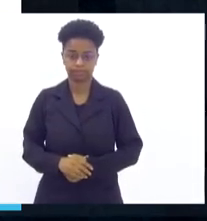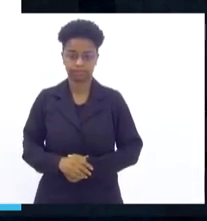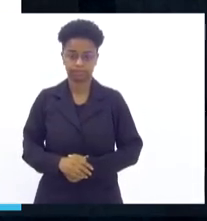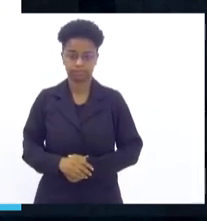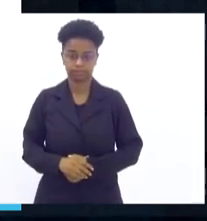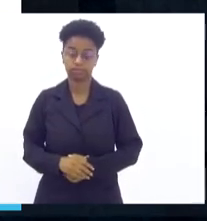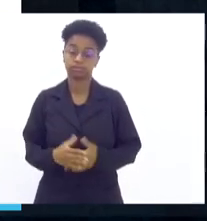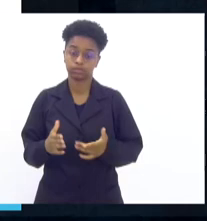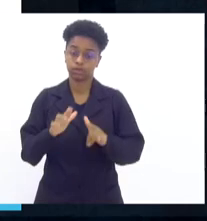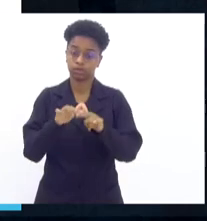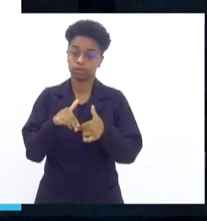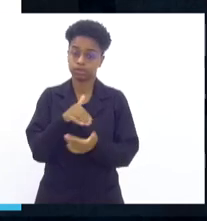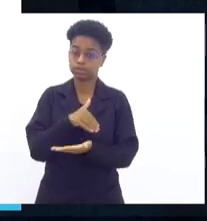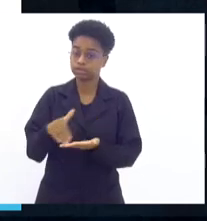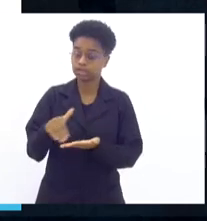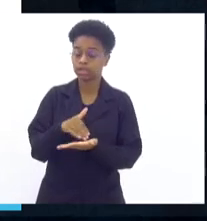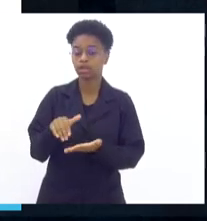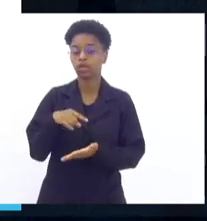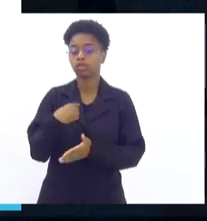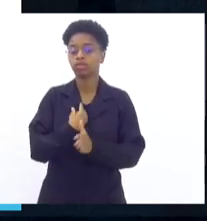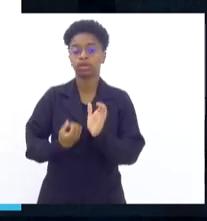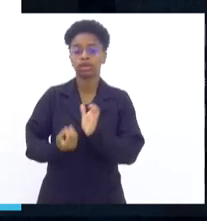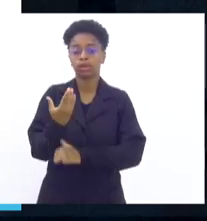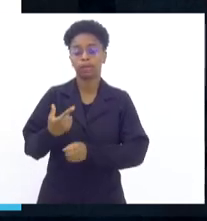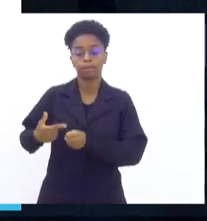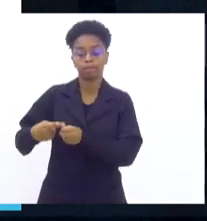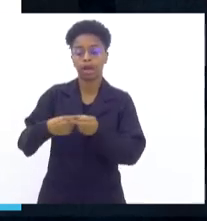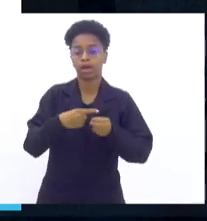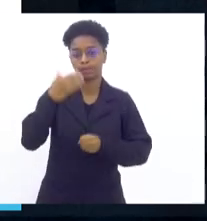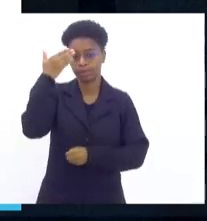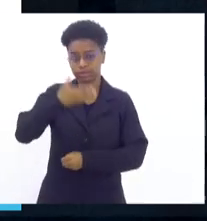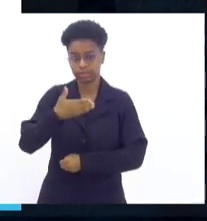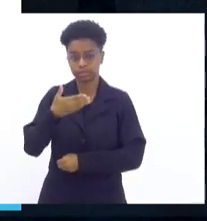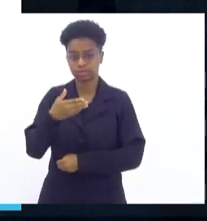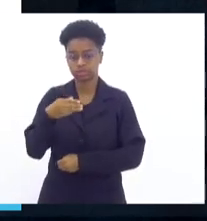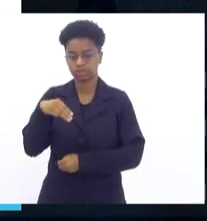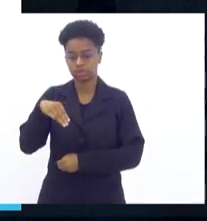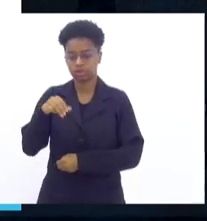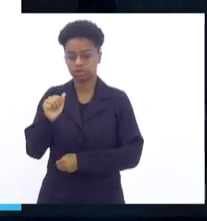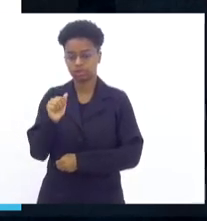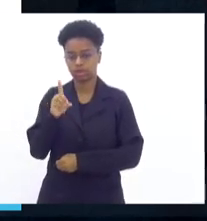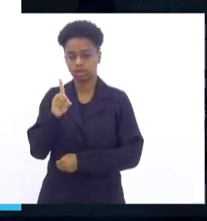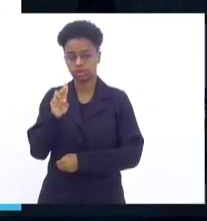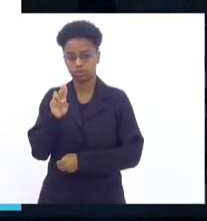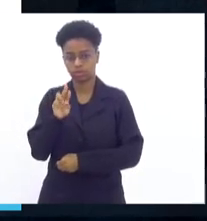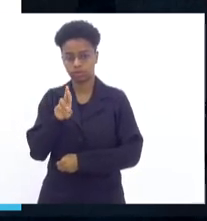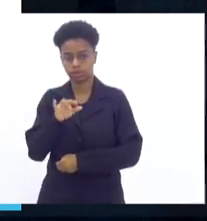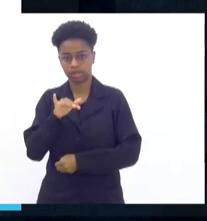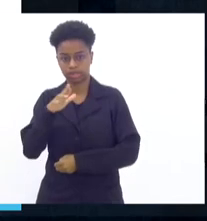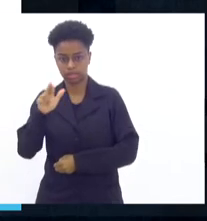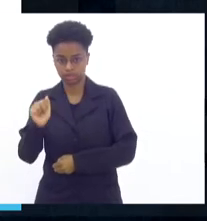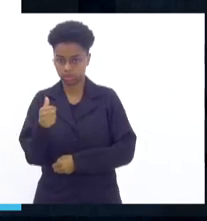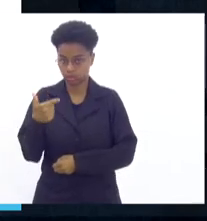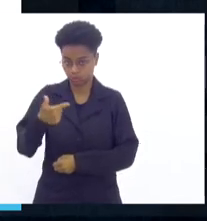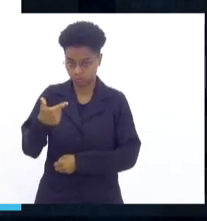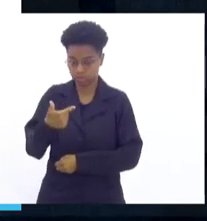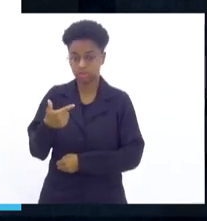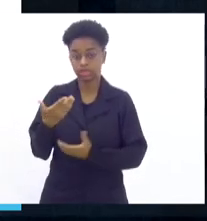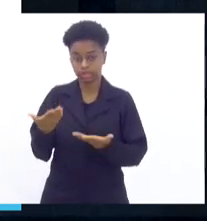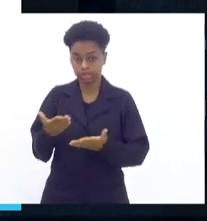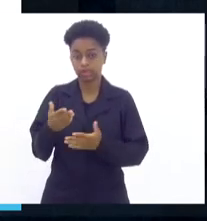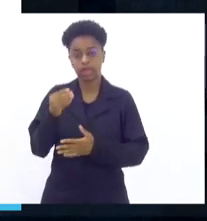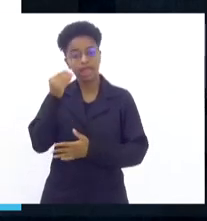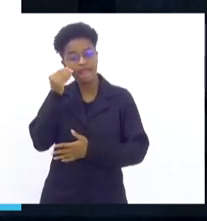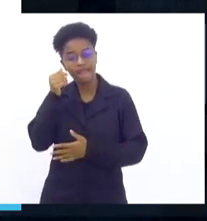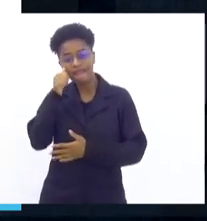Através do nosso secretário, foi criado o bairro presente Madureira 2, que intensifica o policiamento na área, na mancha criminal de Madureira.